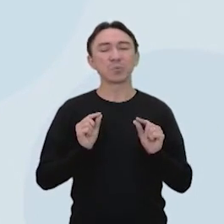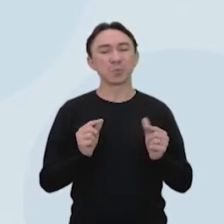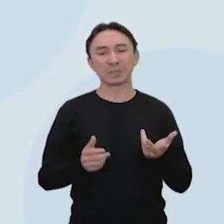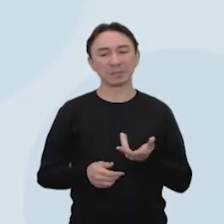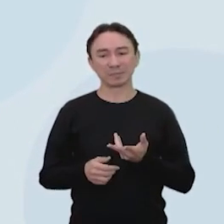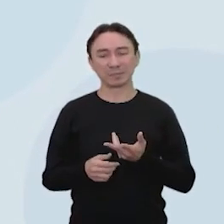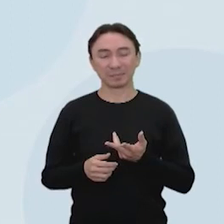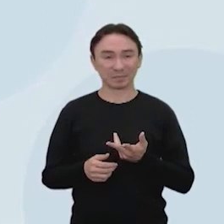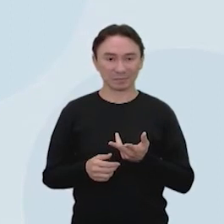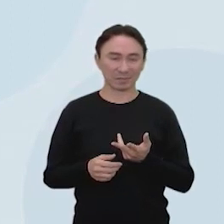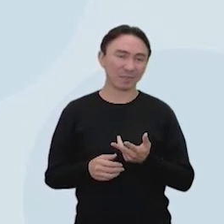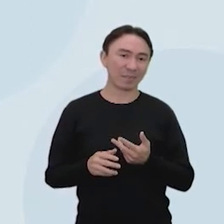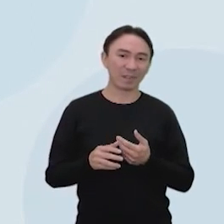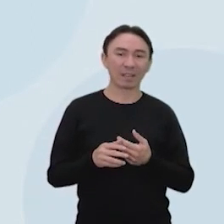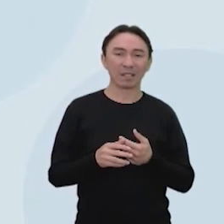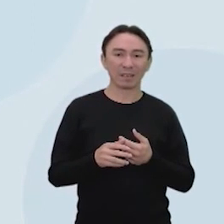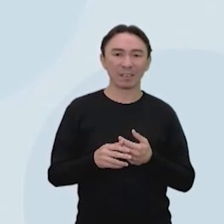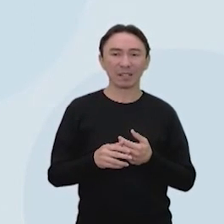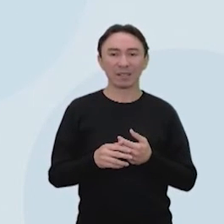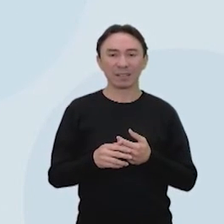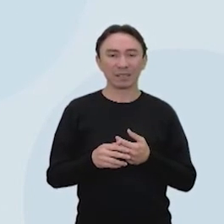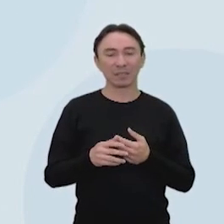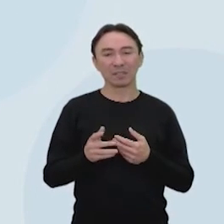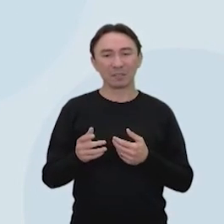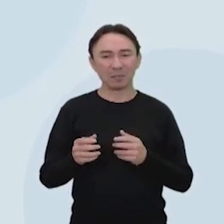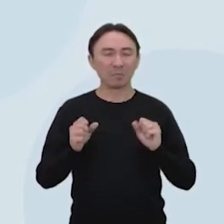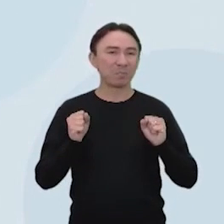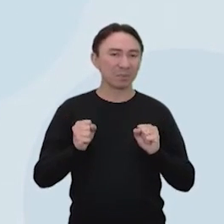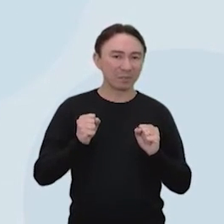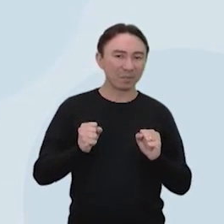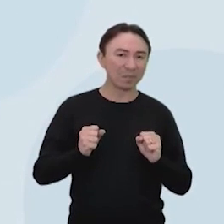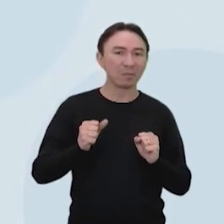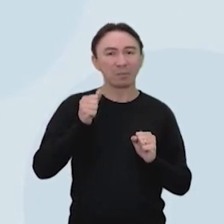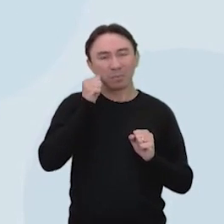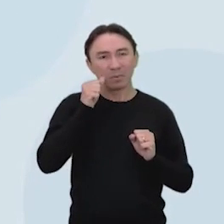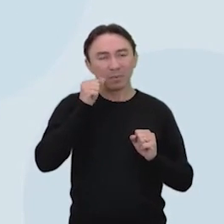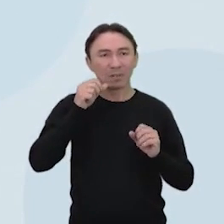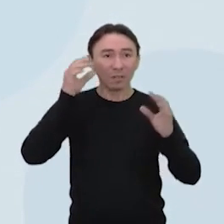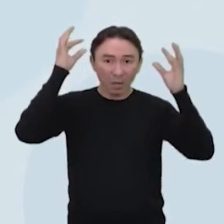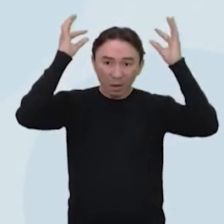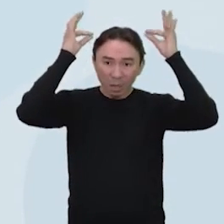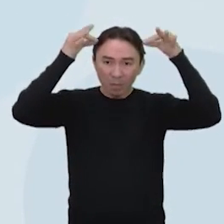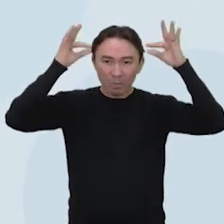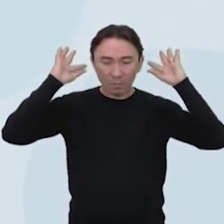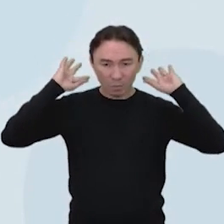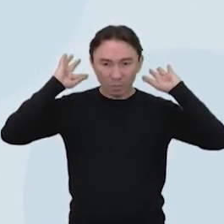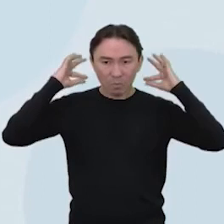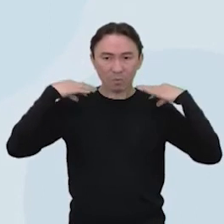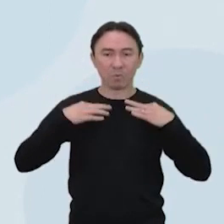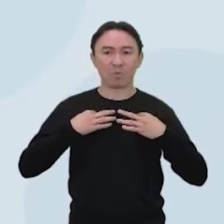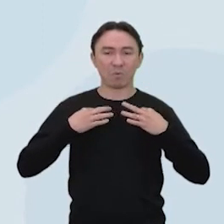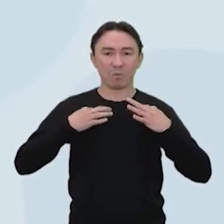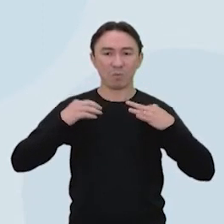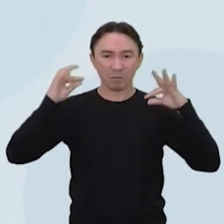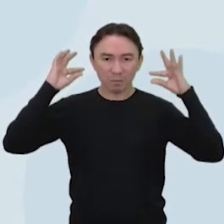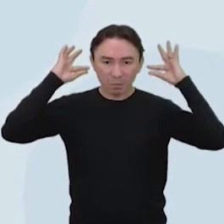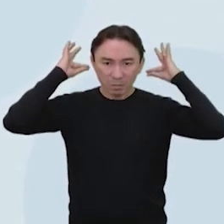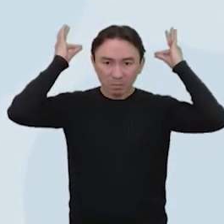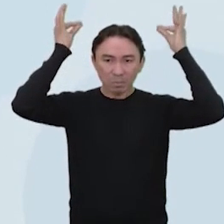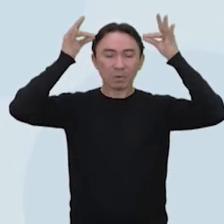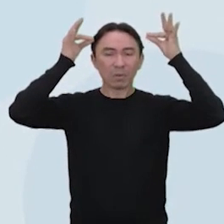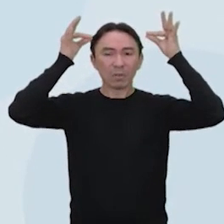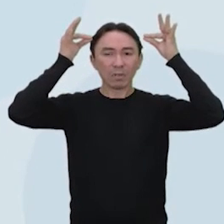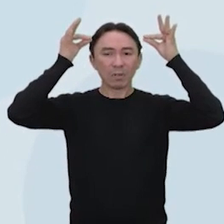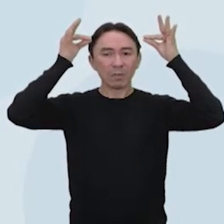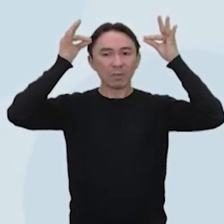no véu... Posso chamar um véu? Pode. Um véu na cabeça dessa mulher. Esse véu provavelmente